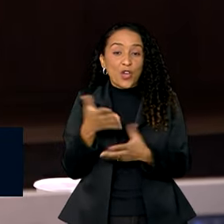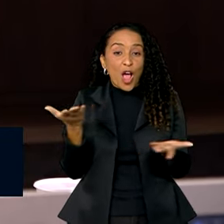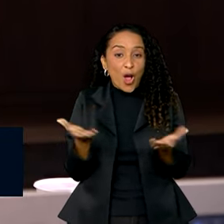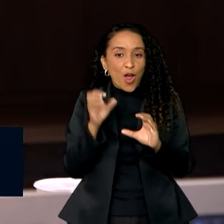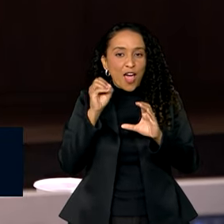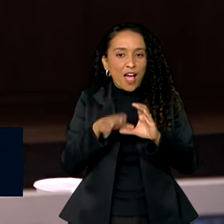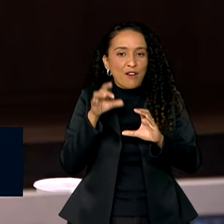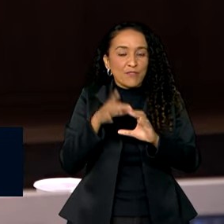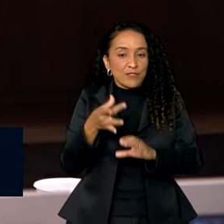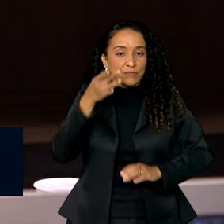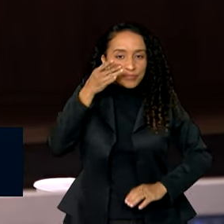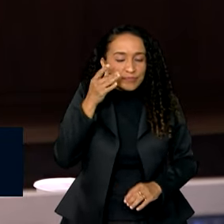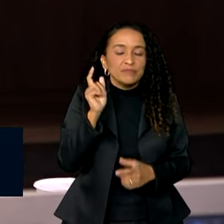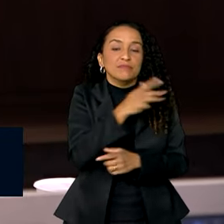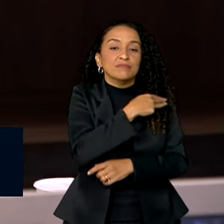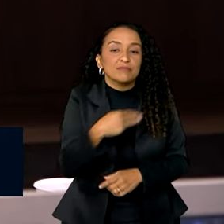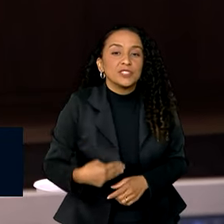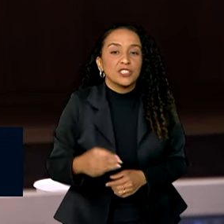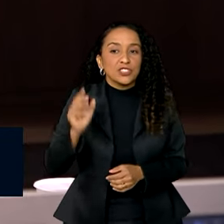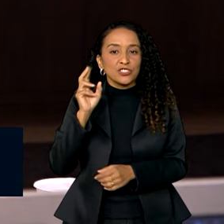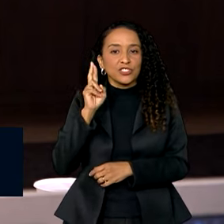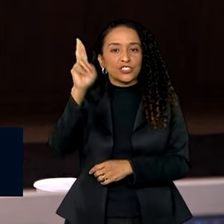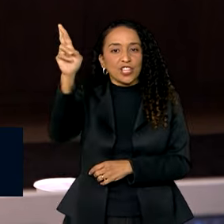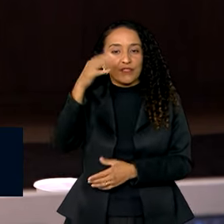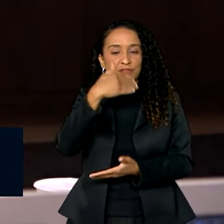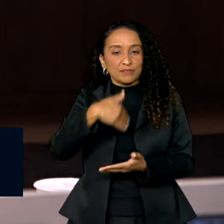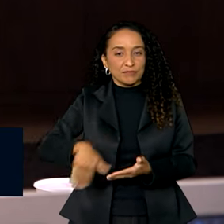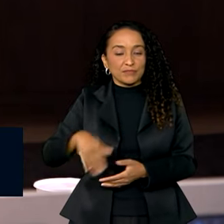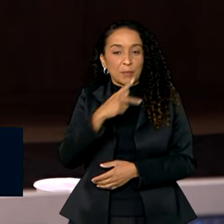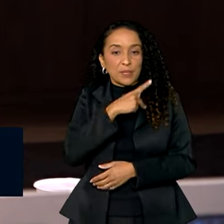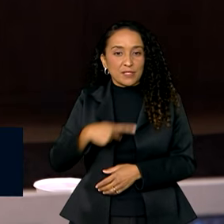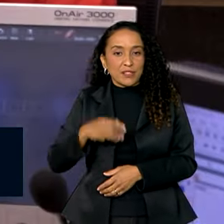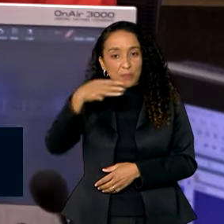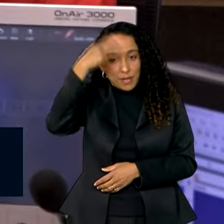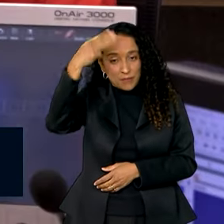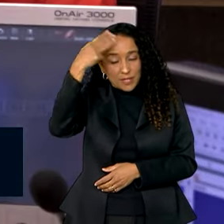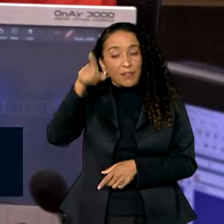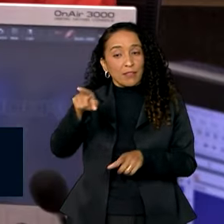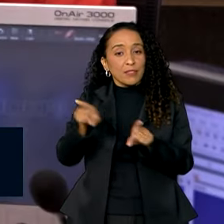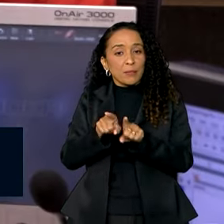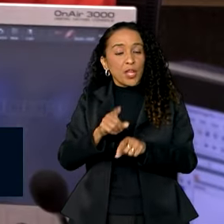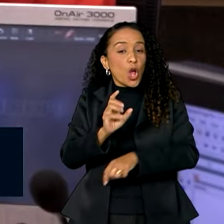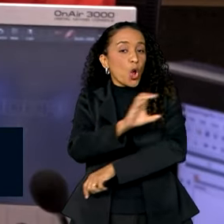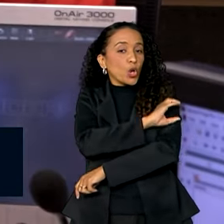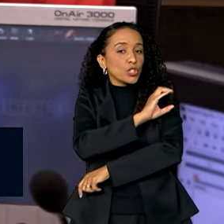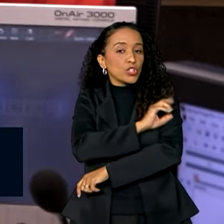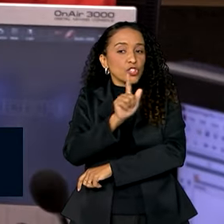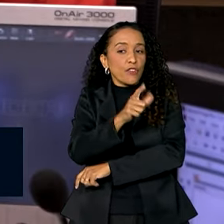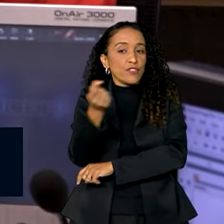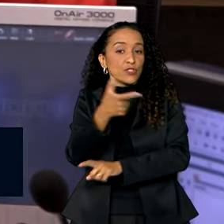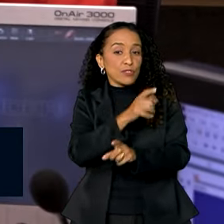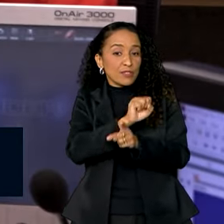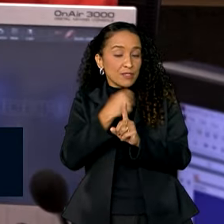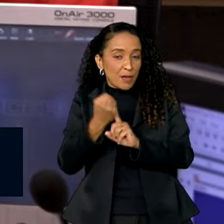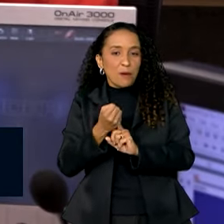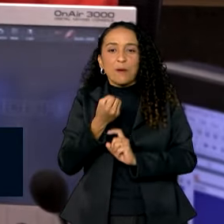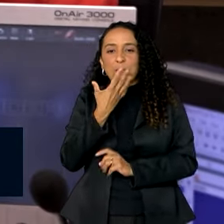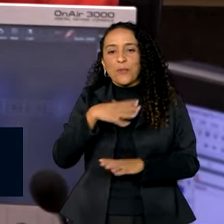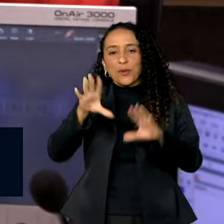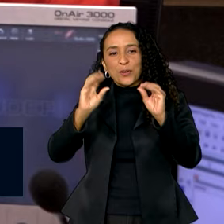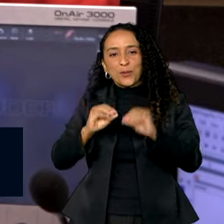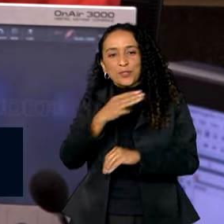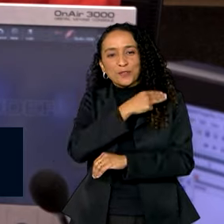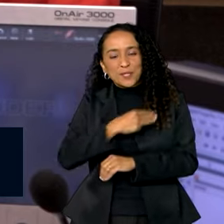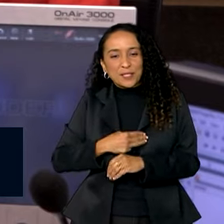vivo com o ministro-chefe da Secretaria-Geral da Presidência, Márcio Macedo. Ele também é coordenador do G20 Social. Boa noite,